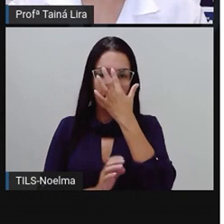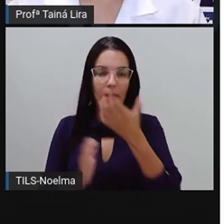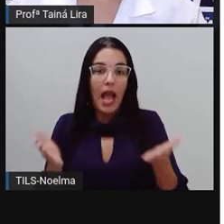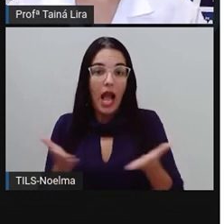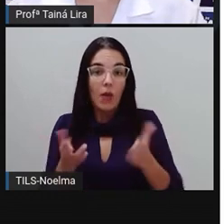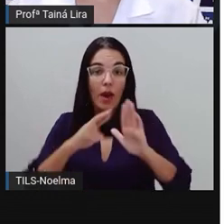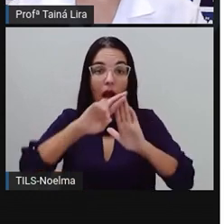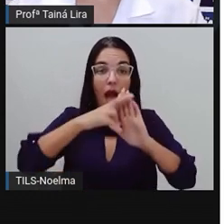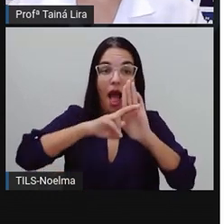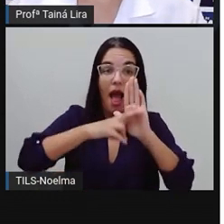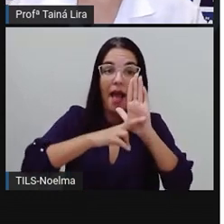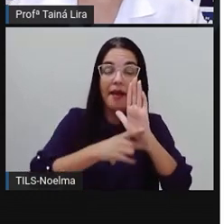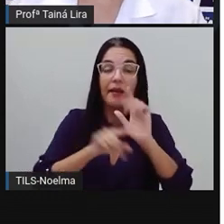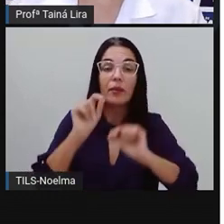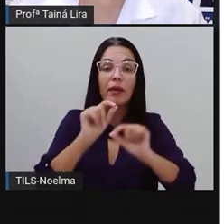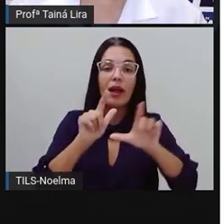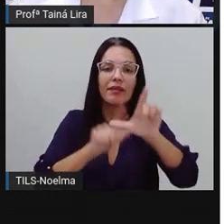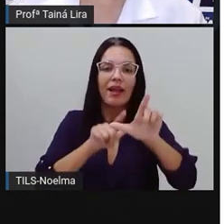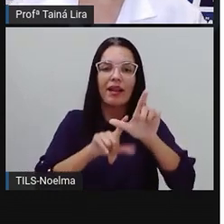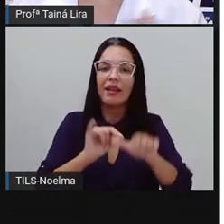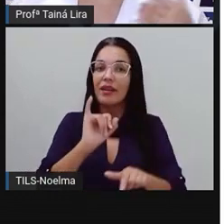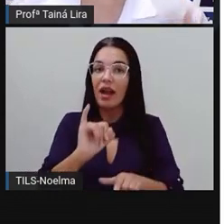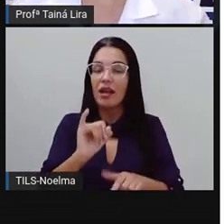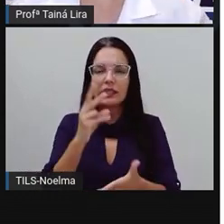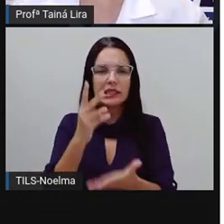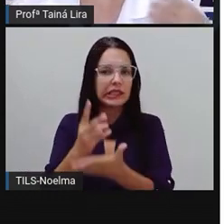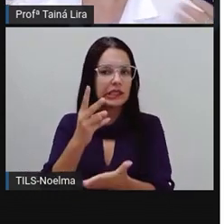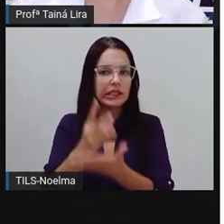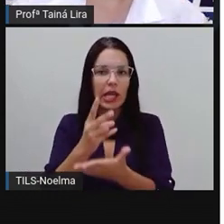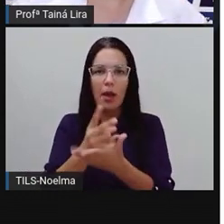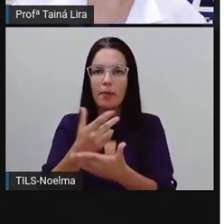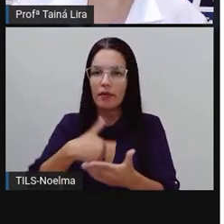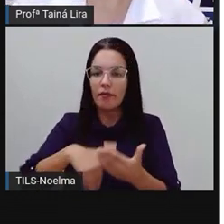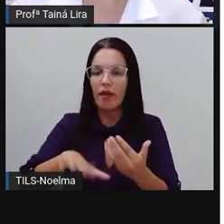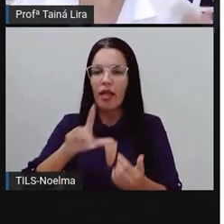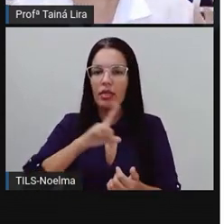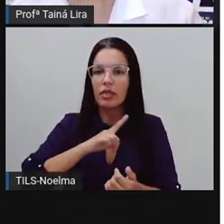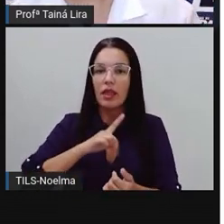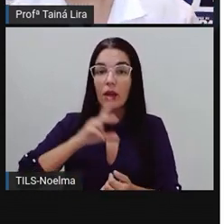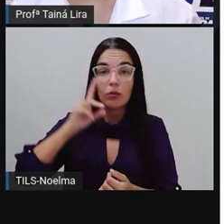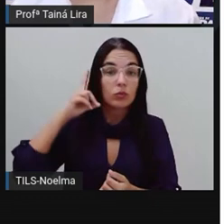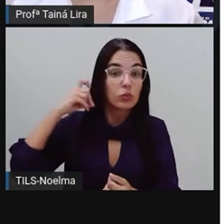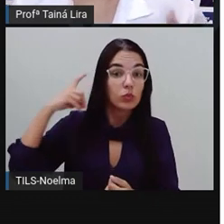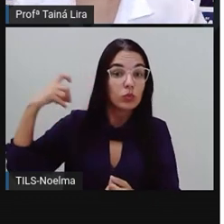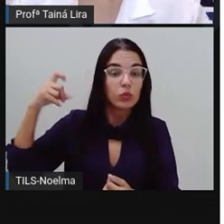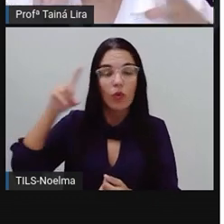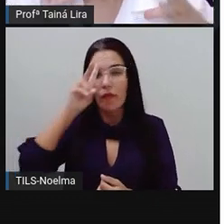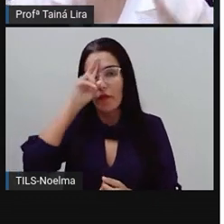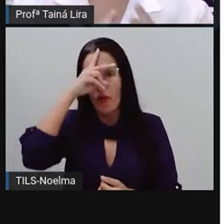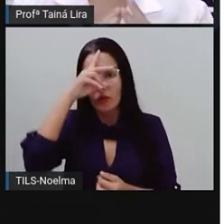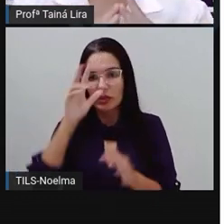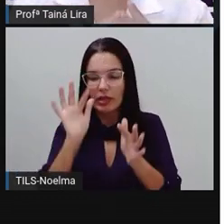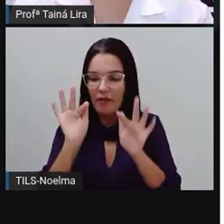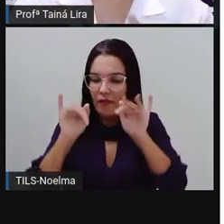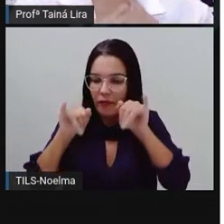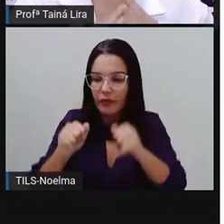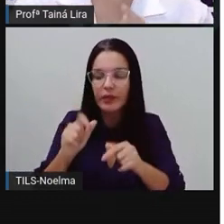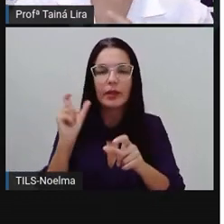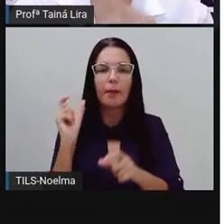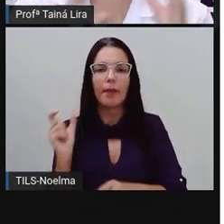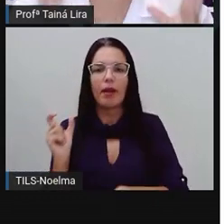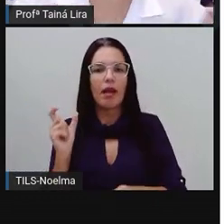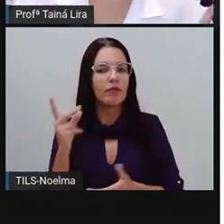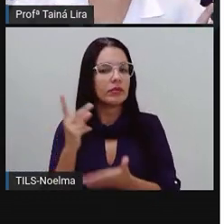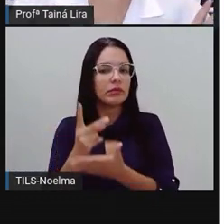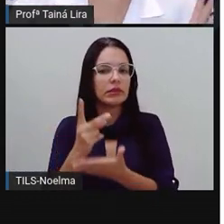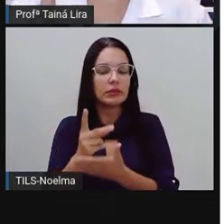A letra I sempre vai ter som forte, principalmente, né, no final das palavras. Então, se a sílaba tiver